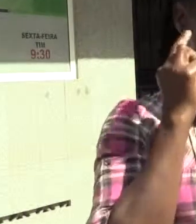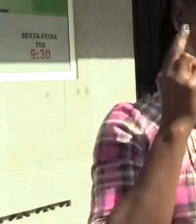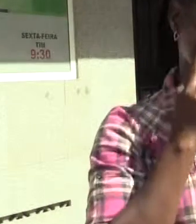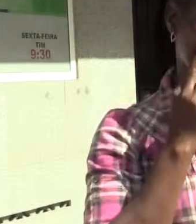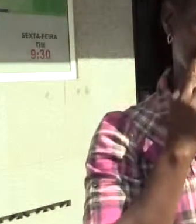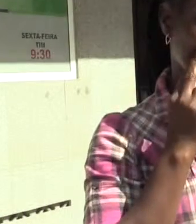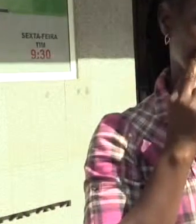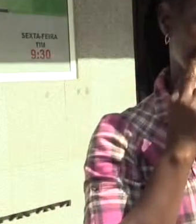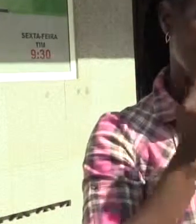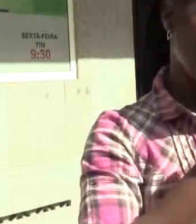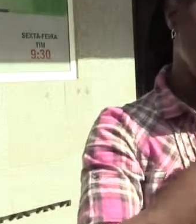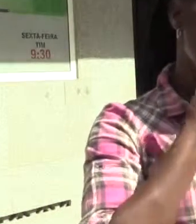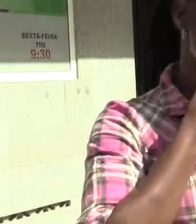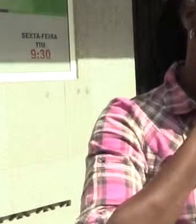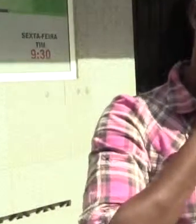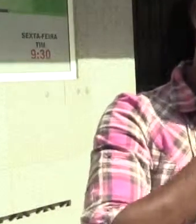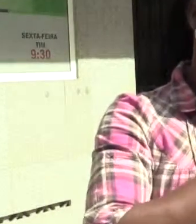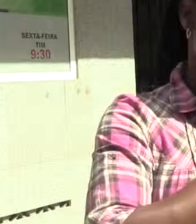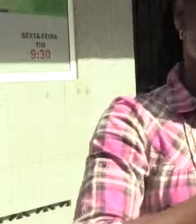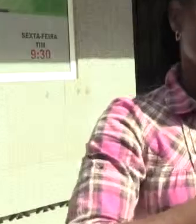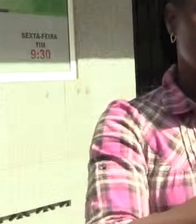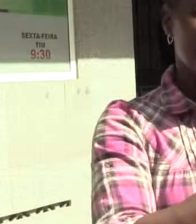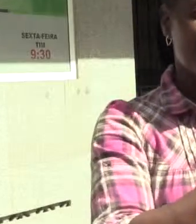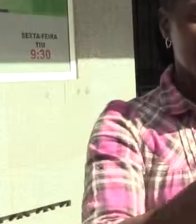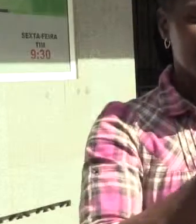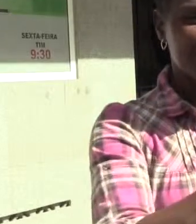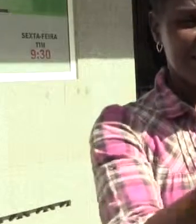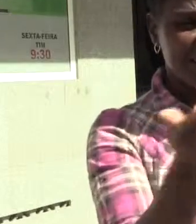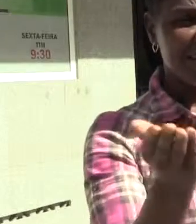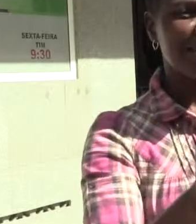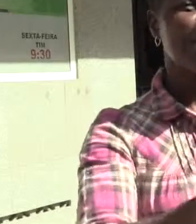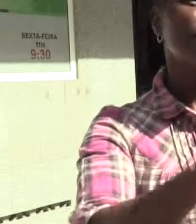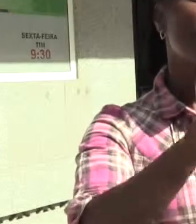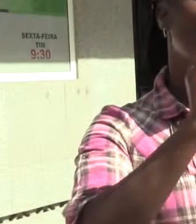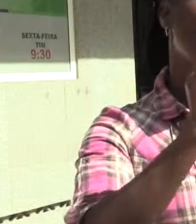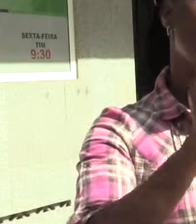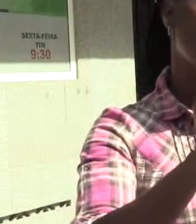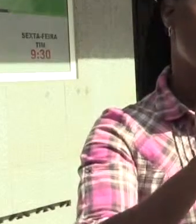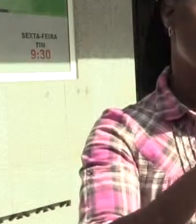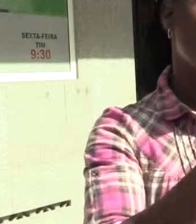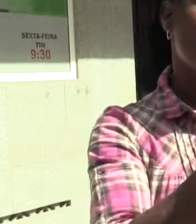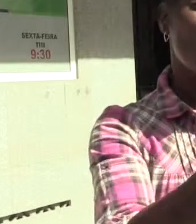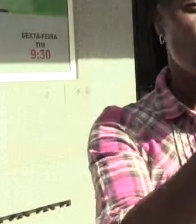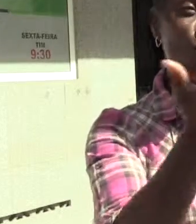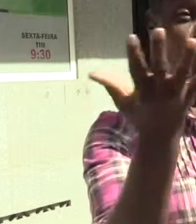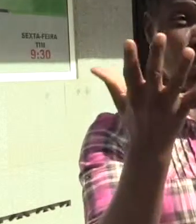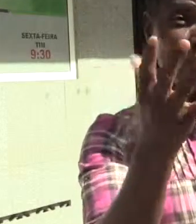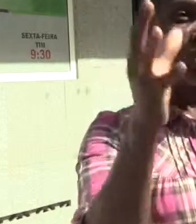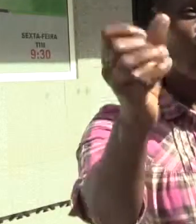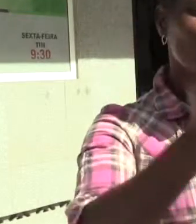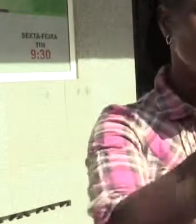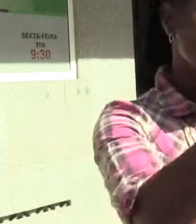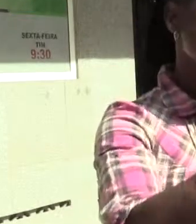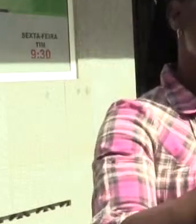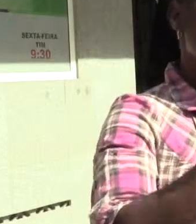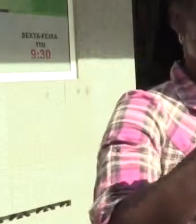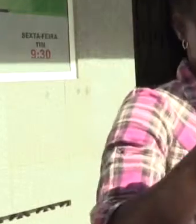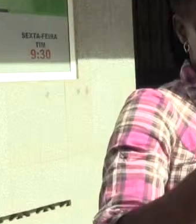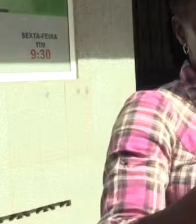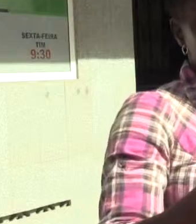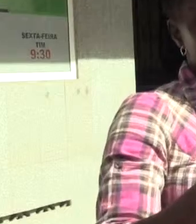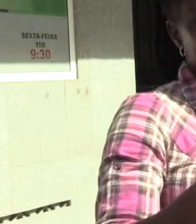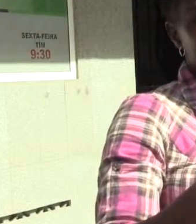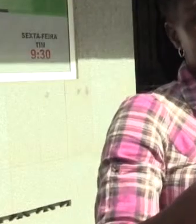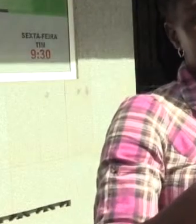Existem muitas empresas que podem recrutar jovens surdos, mas o recrutamento é muito